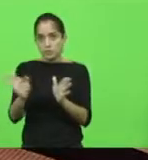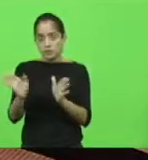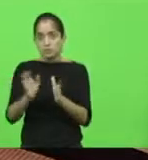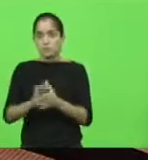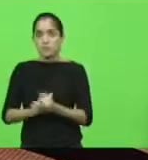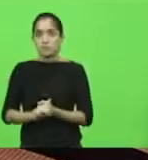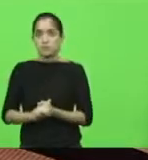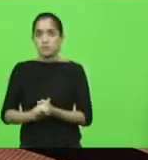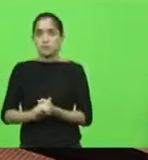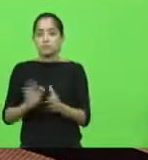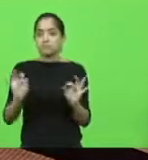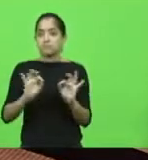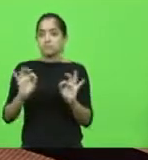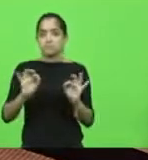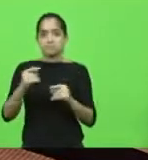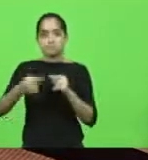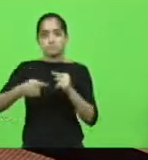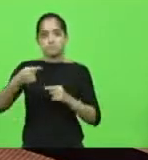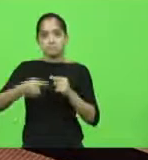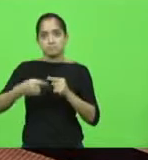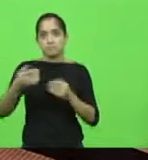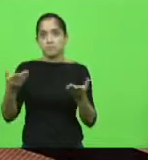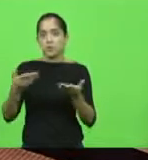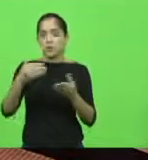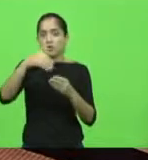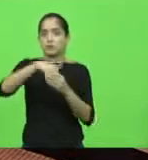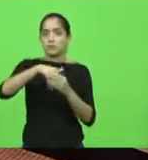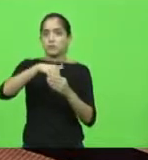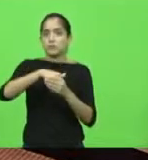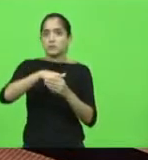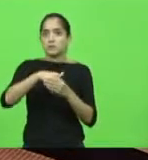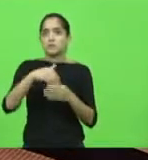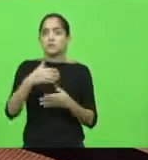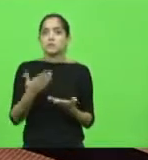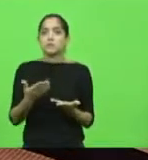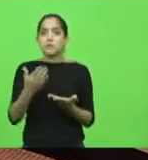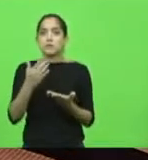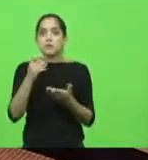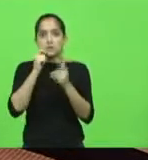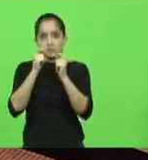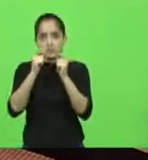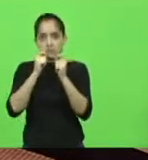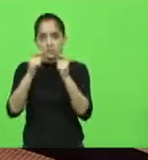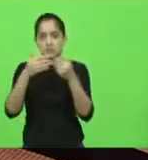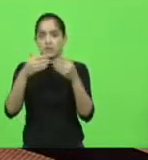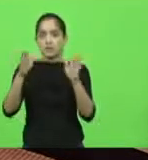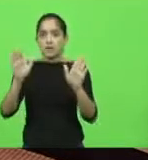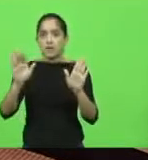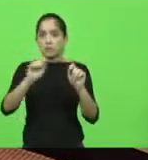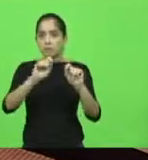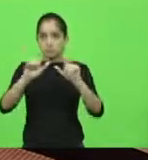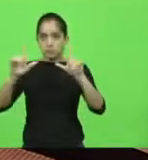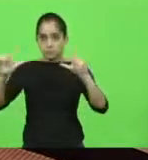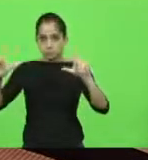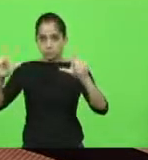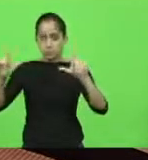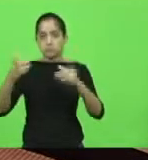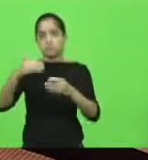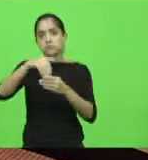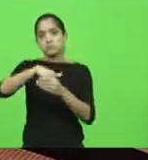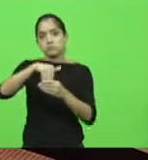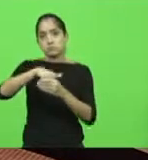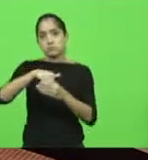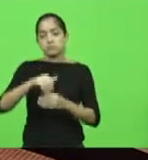Não, havendo mais quem queira discutir, em votação, peço assessoria para que abra o painel, para que todos os senhores e senhores deputados